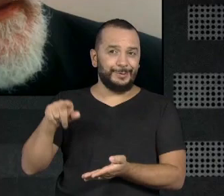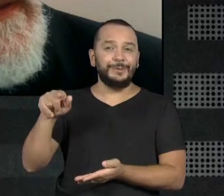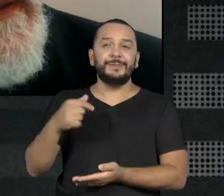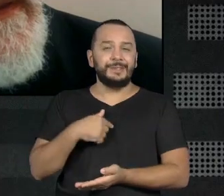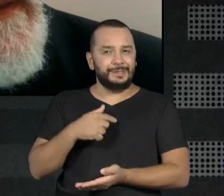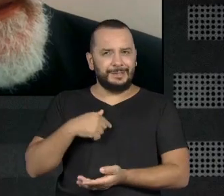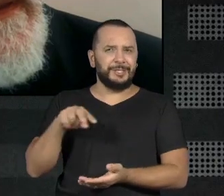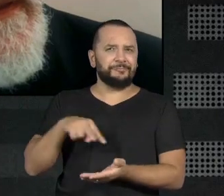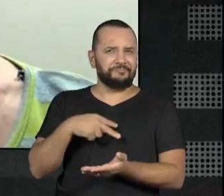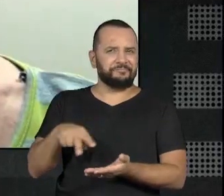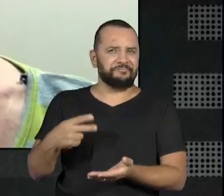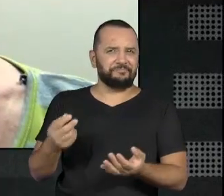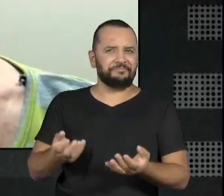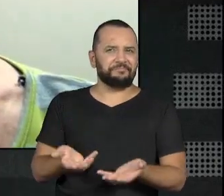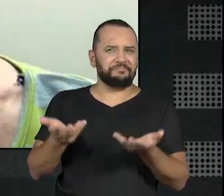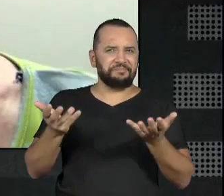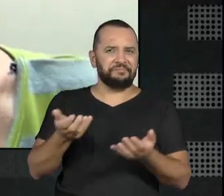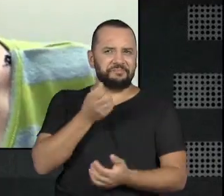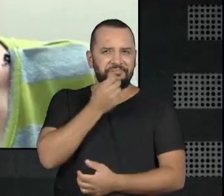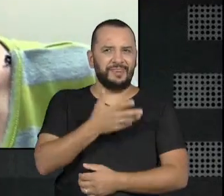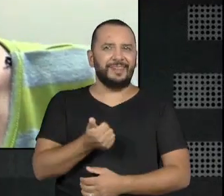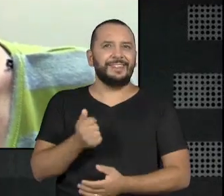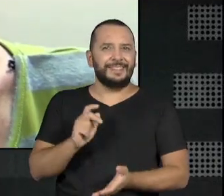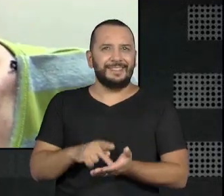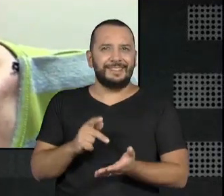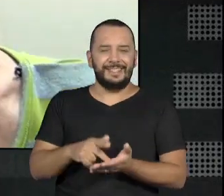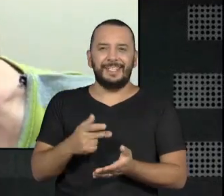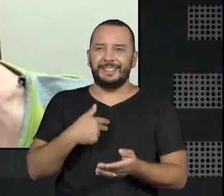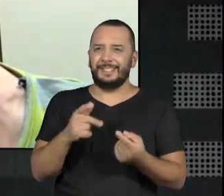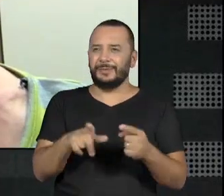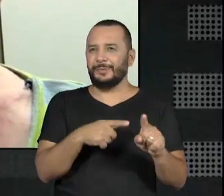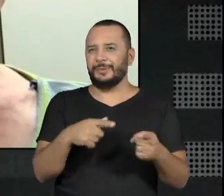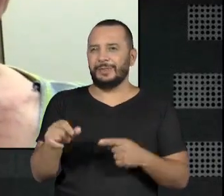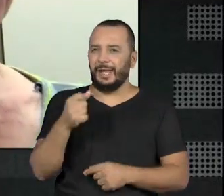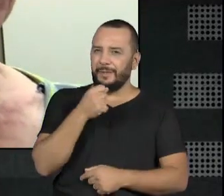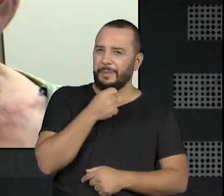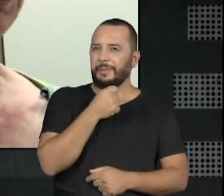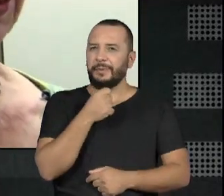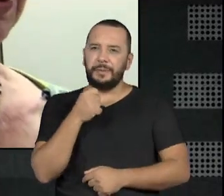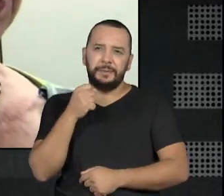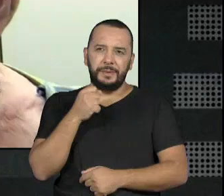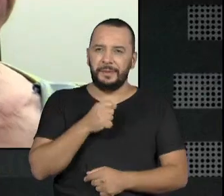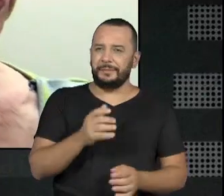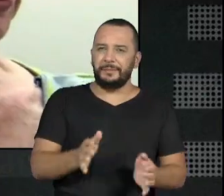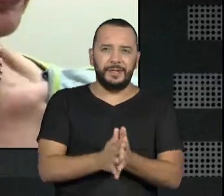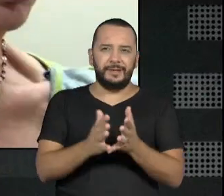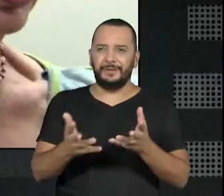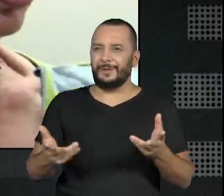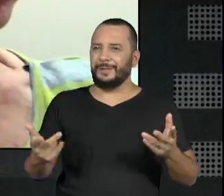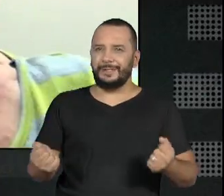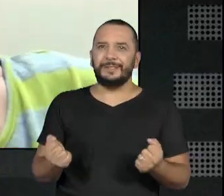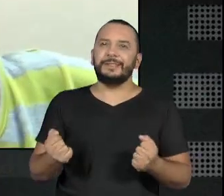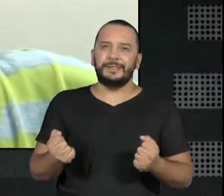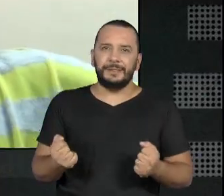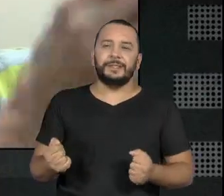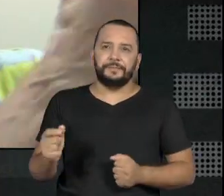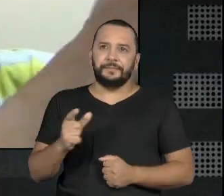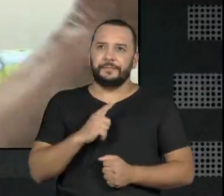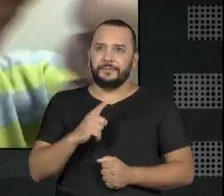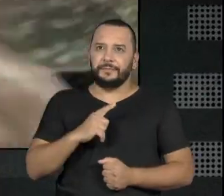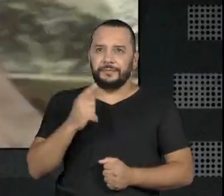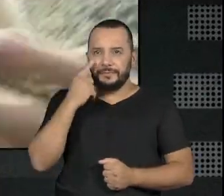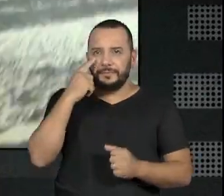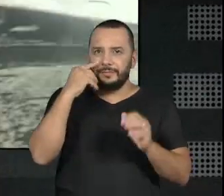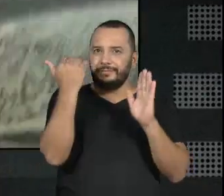maravilhosamente bem. Fora também minhas músicas maravilhosas, vocês cantaram maravilhosamente bem também. E eu tenho aqui o programinha.